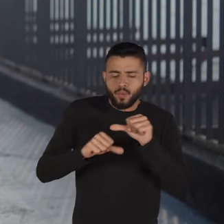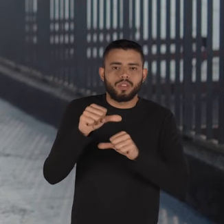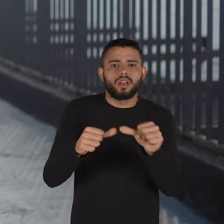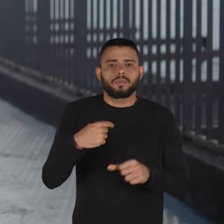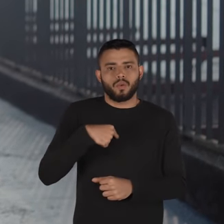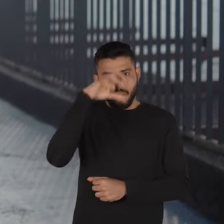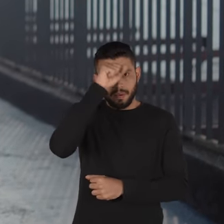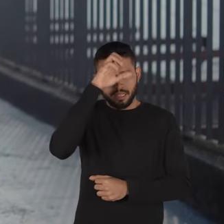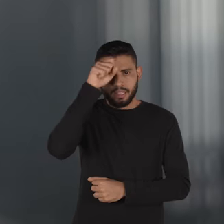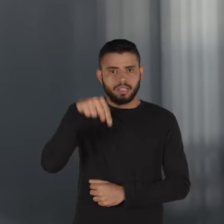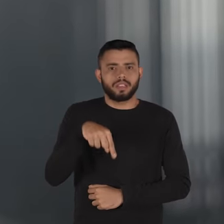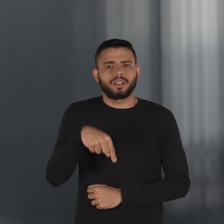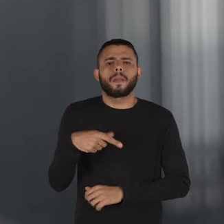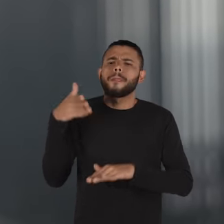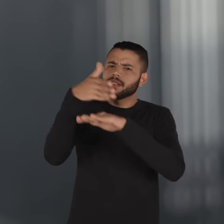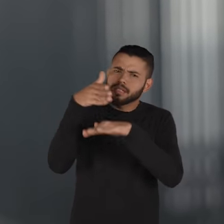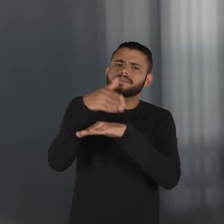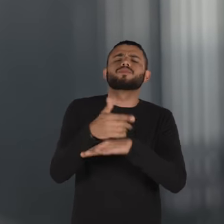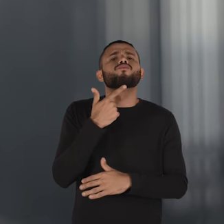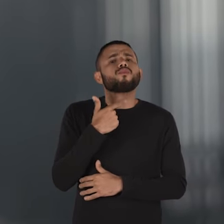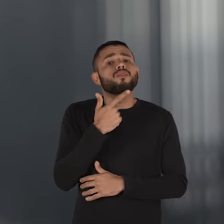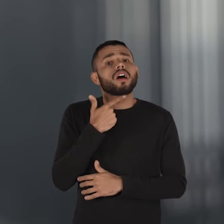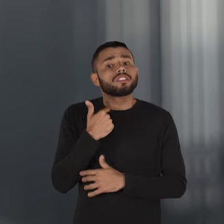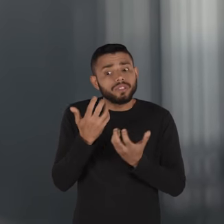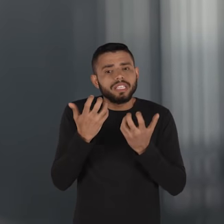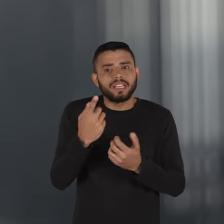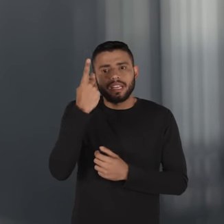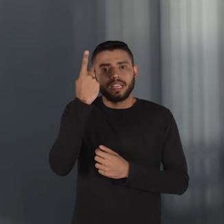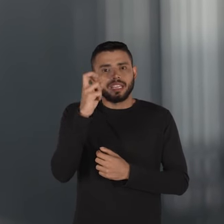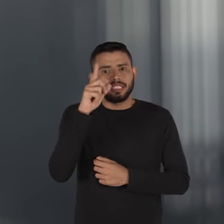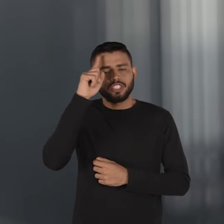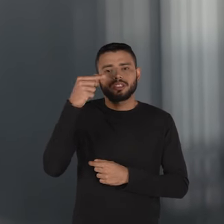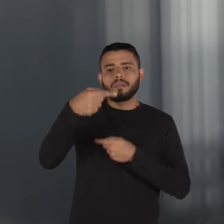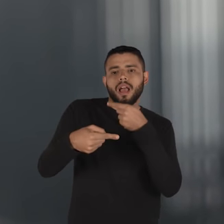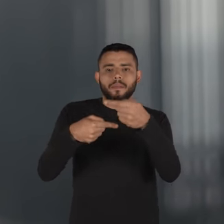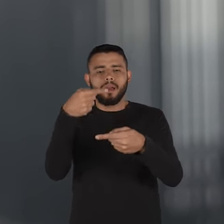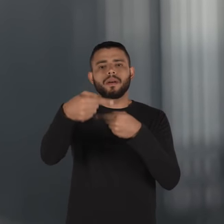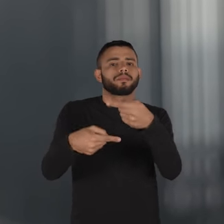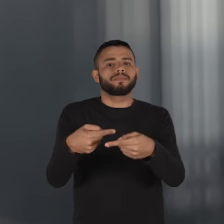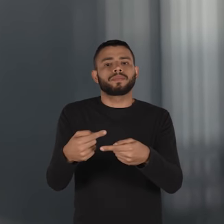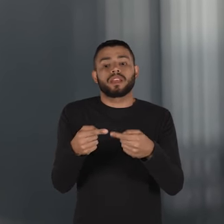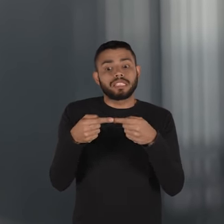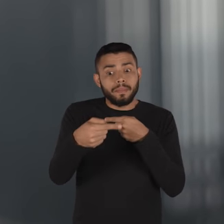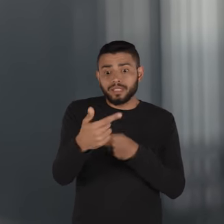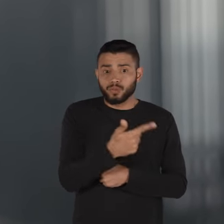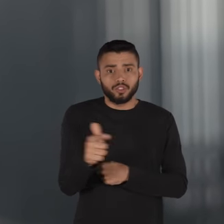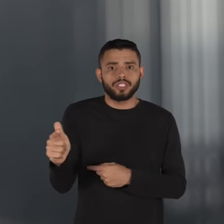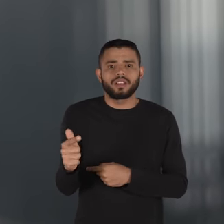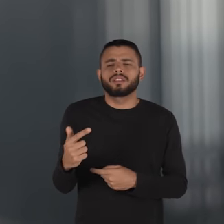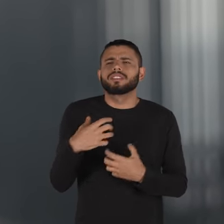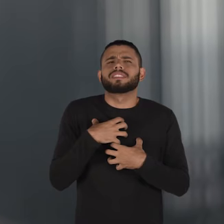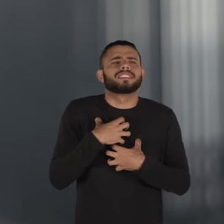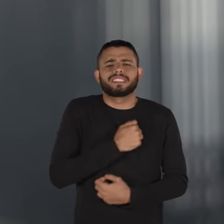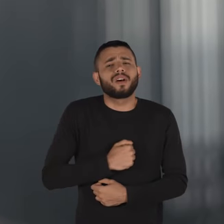tem muita coisa para me aprender aqui eu comecei a ir mas com vontade sabe como são a cada 15 dias é uma semana assim uma semana não na semana que